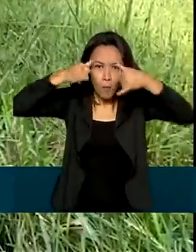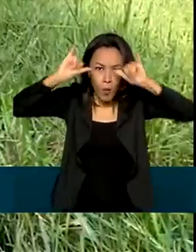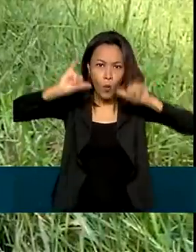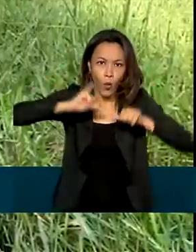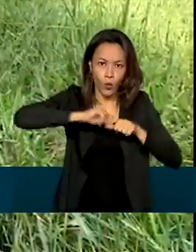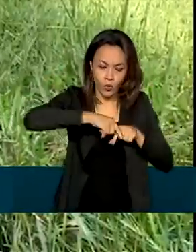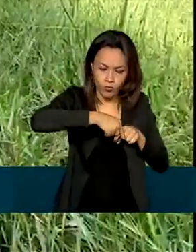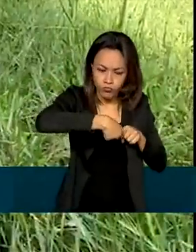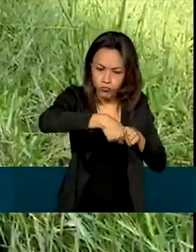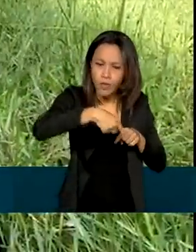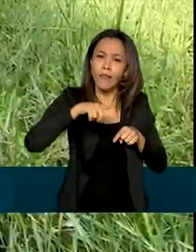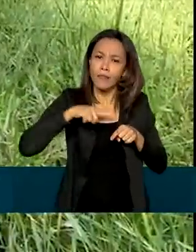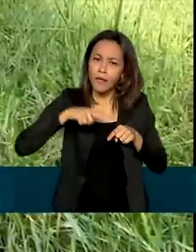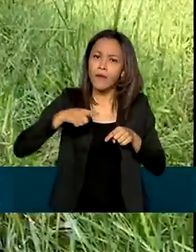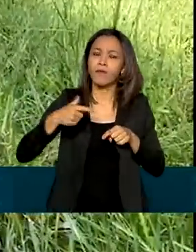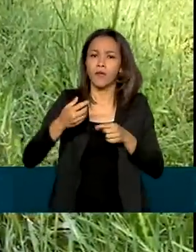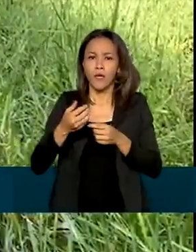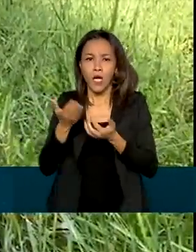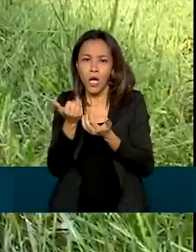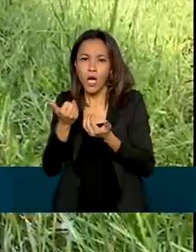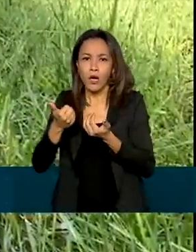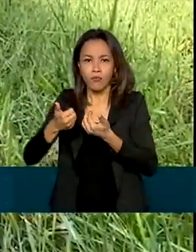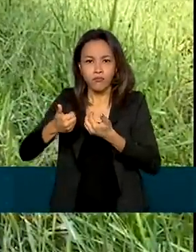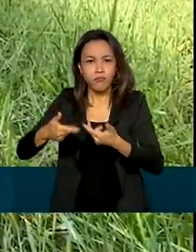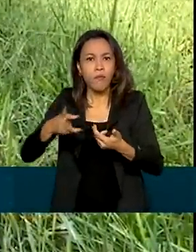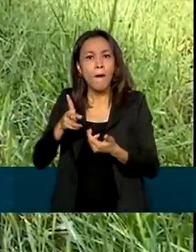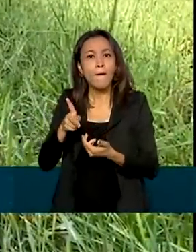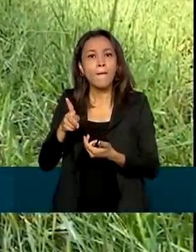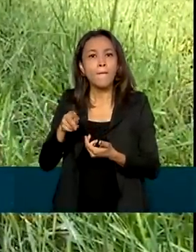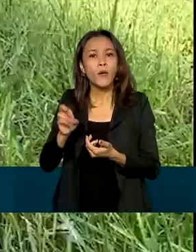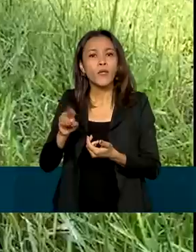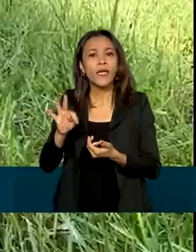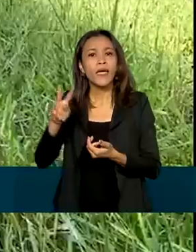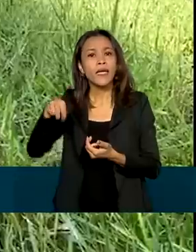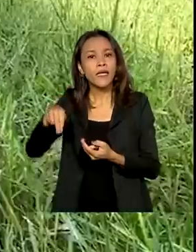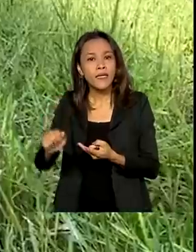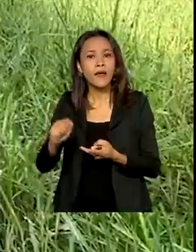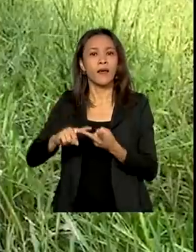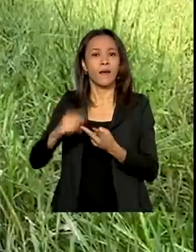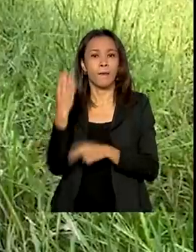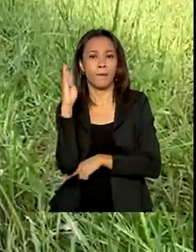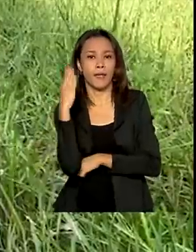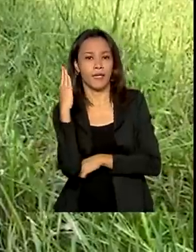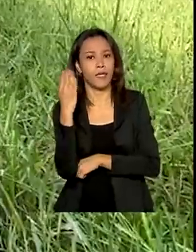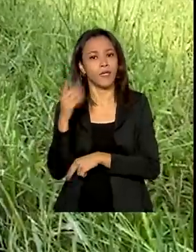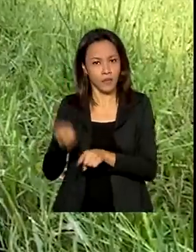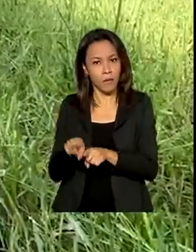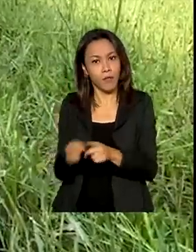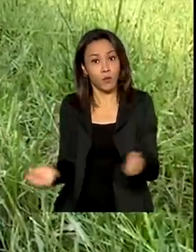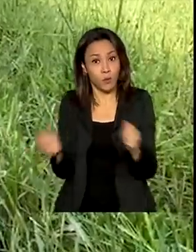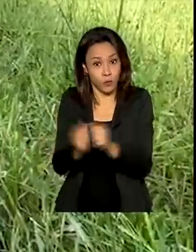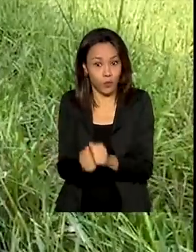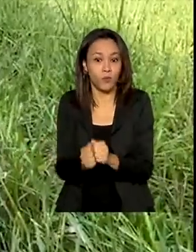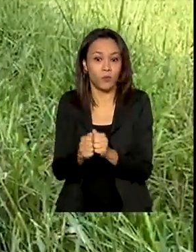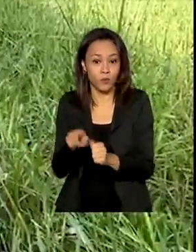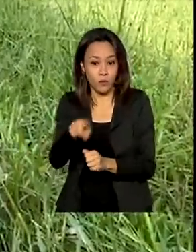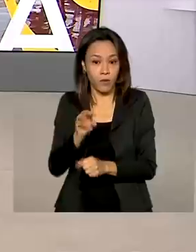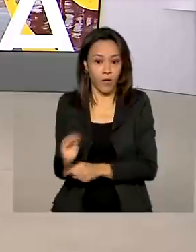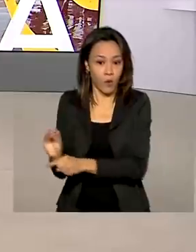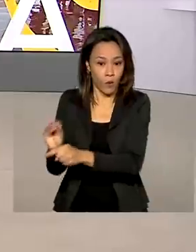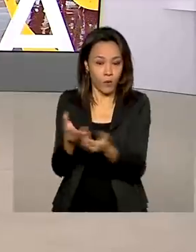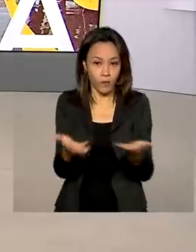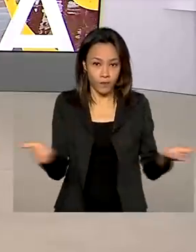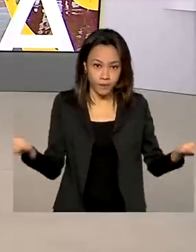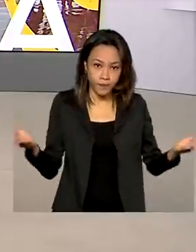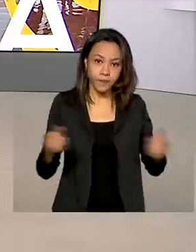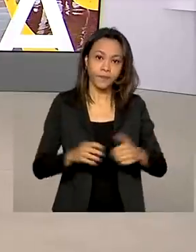a produzir proteína animal e madeira, com uma vantagem econômica e ambiental muito grande do componente do arbórdio.